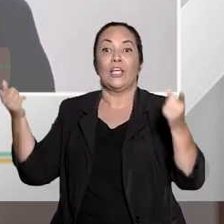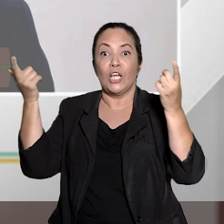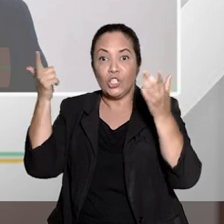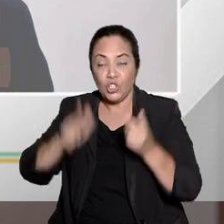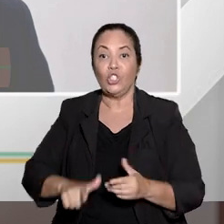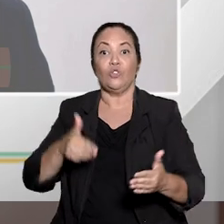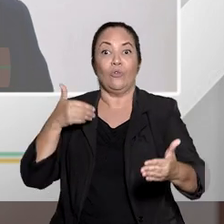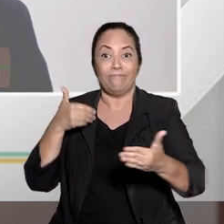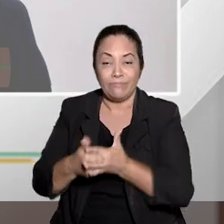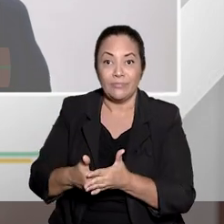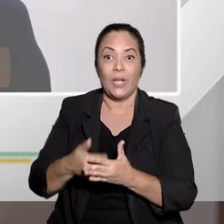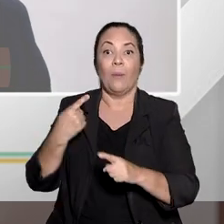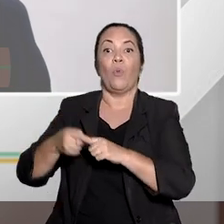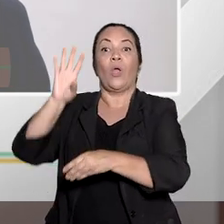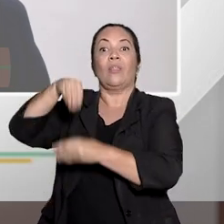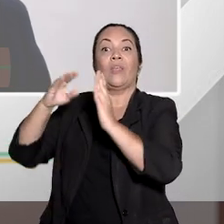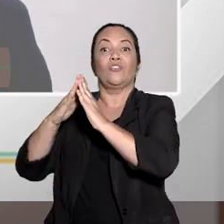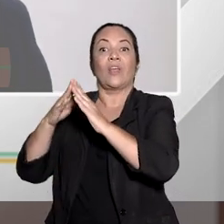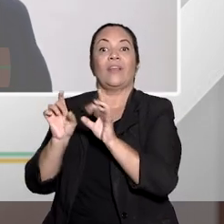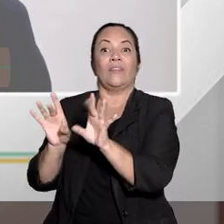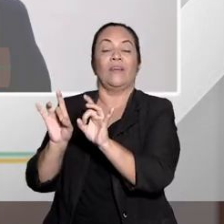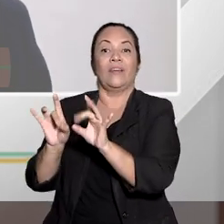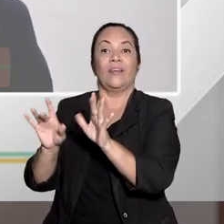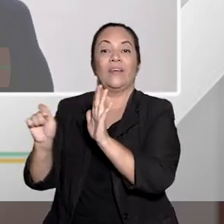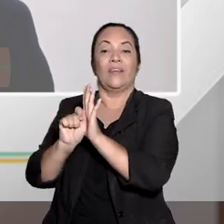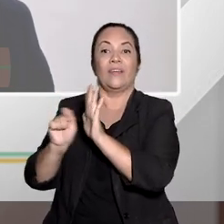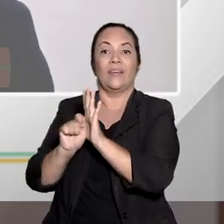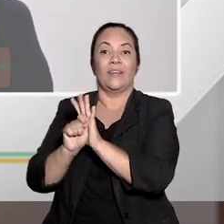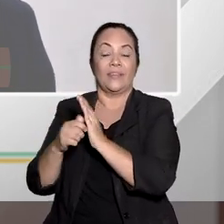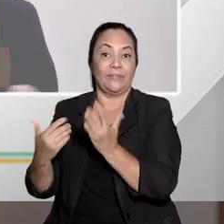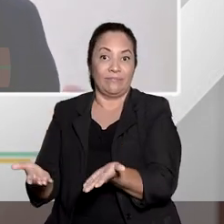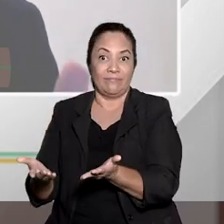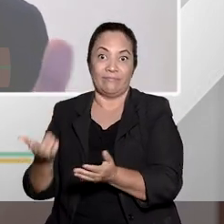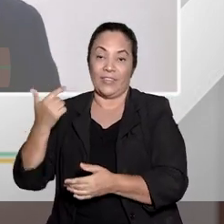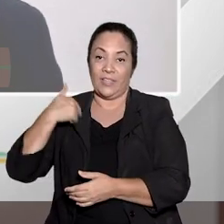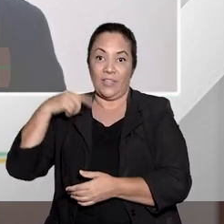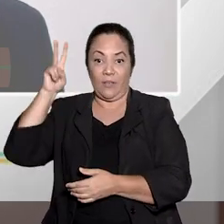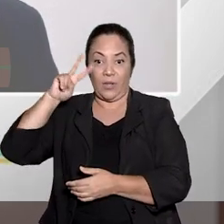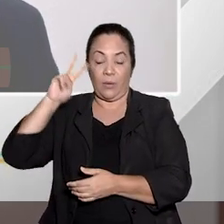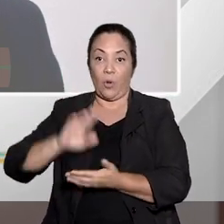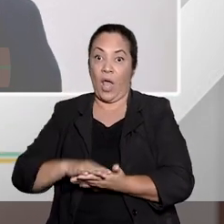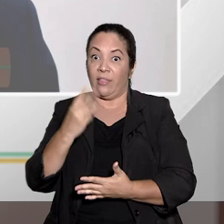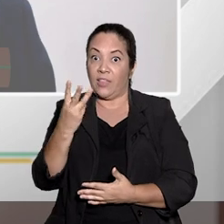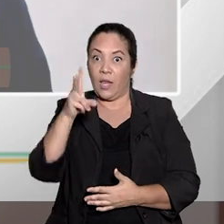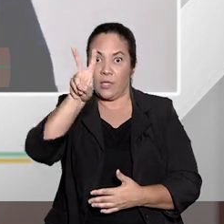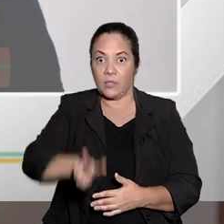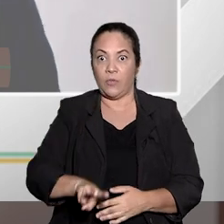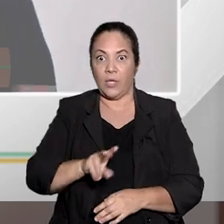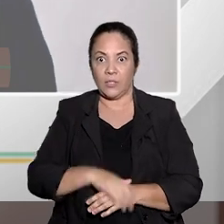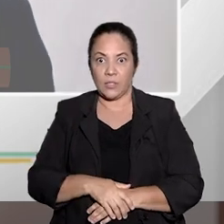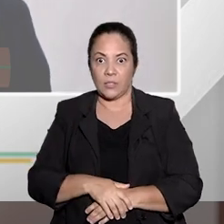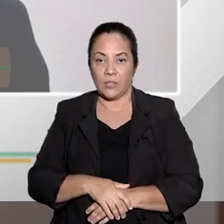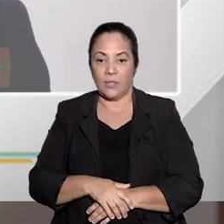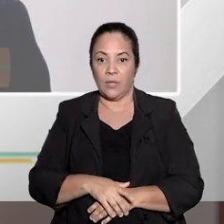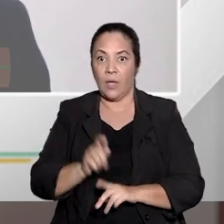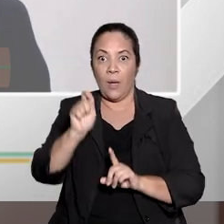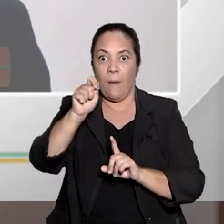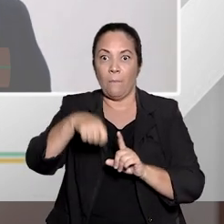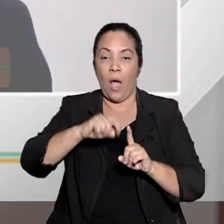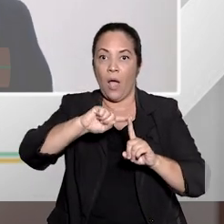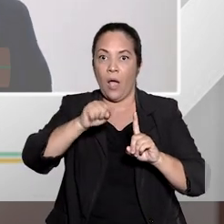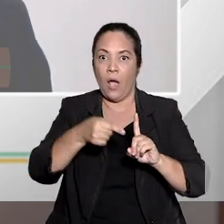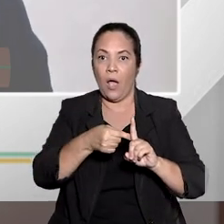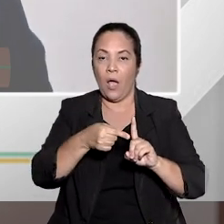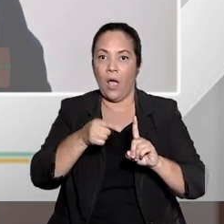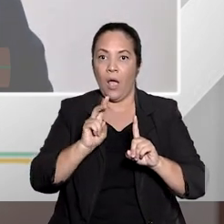na terceira vez que eu tive a oportunidade de pegar o caso, as três vezes, em poucos meses, né? Até, porque é o tempo da